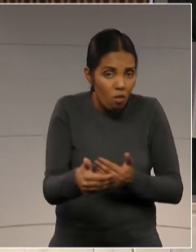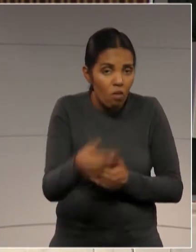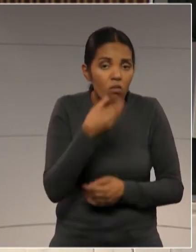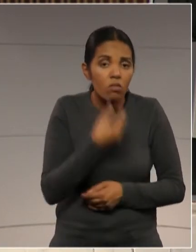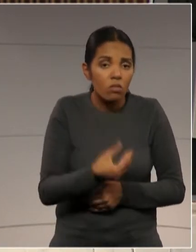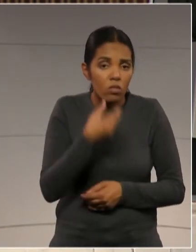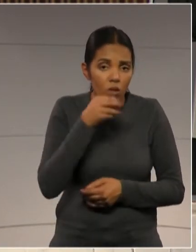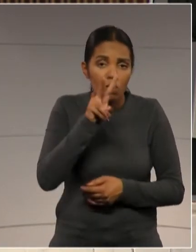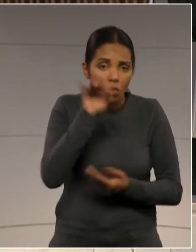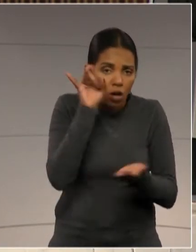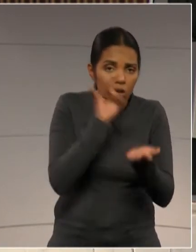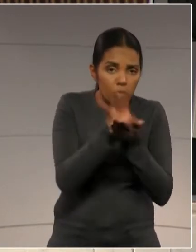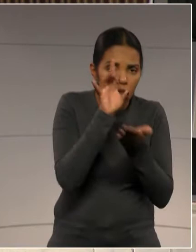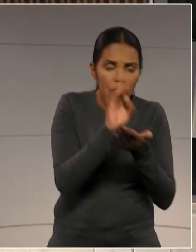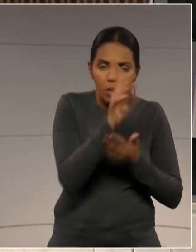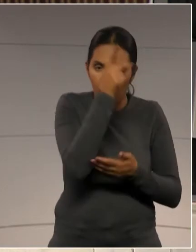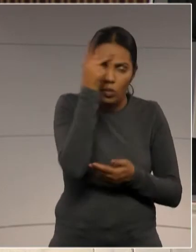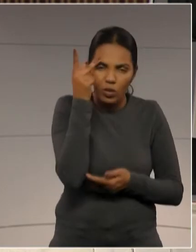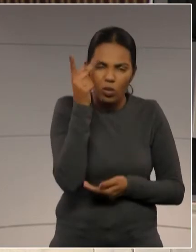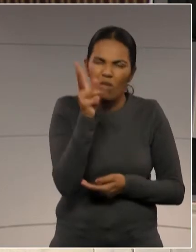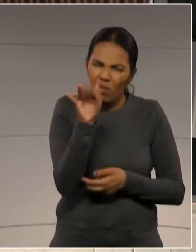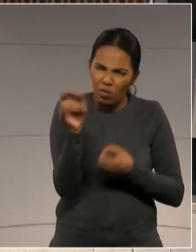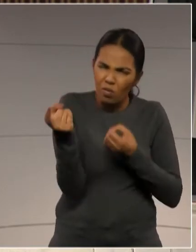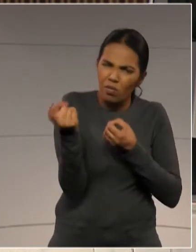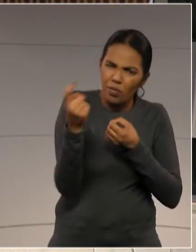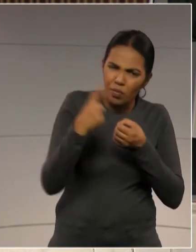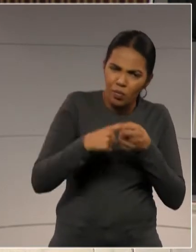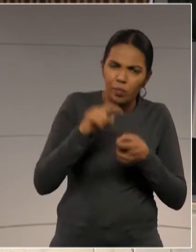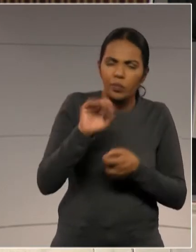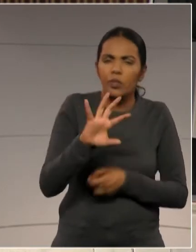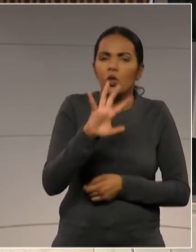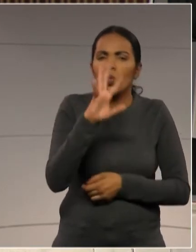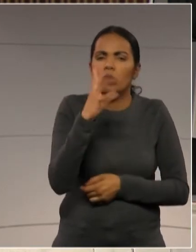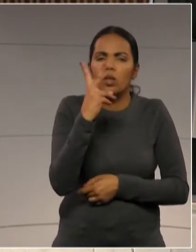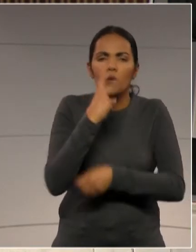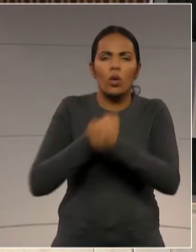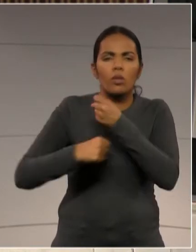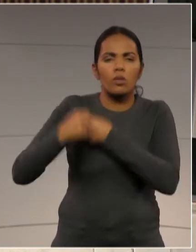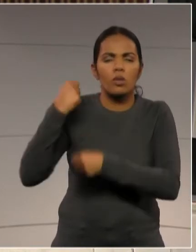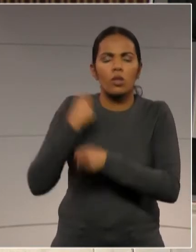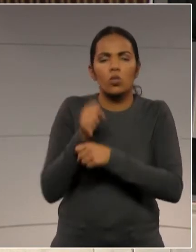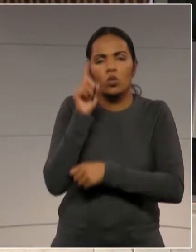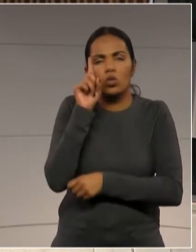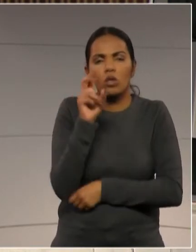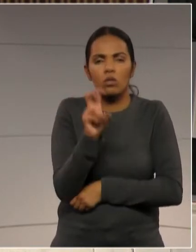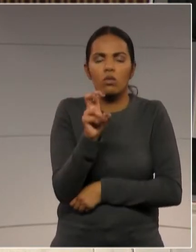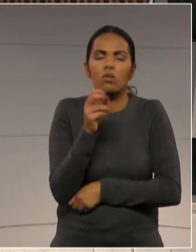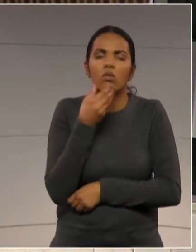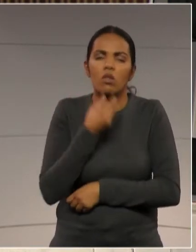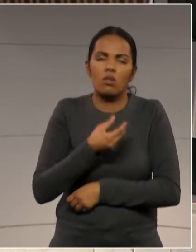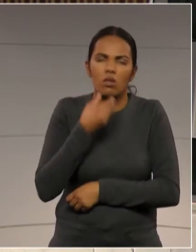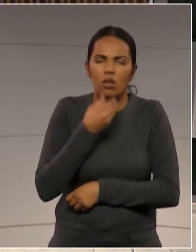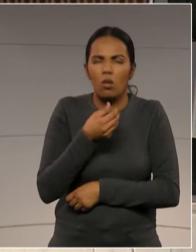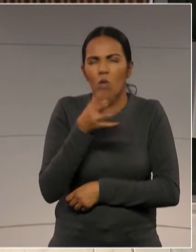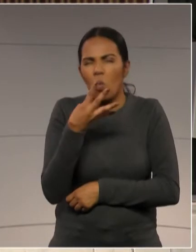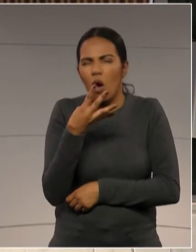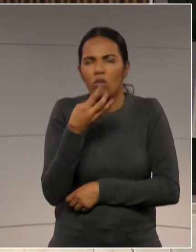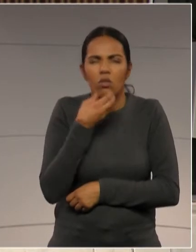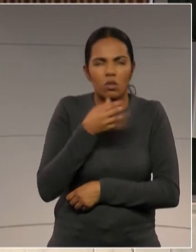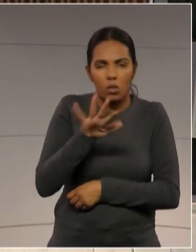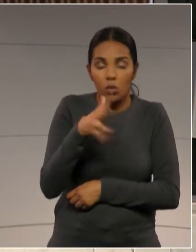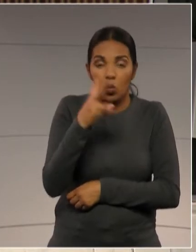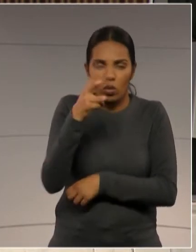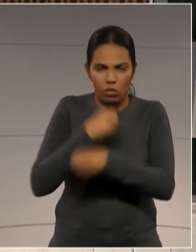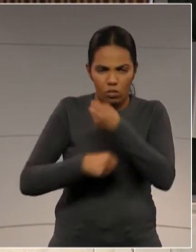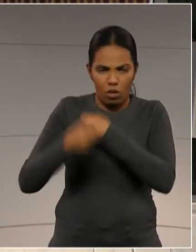reviverá aquilo que nós tivemos no Pinhão, há dois anos atrás, no dia 5 de dezembro, 4 de dezembro, há dois anos atrás no